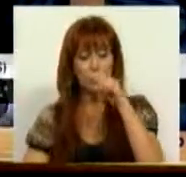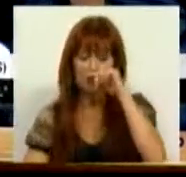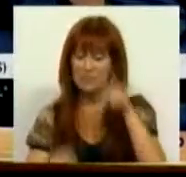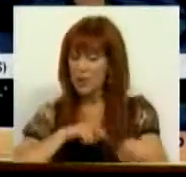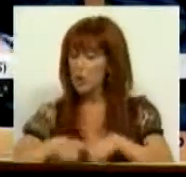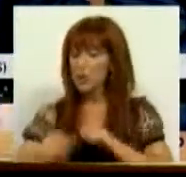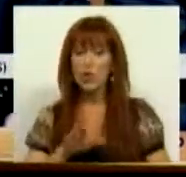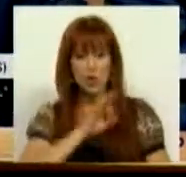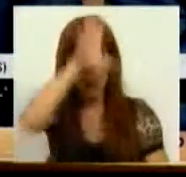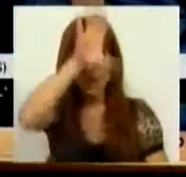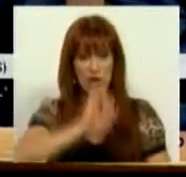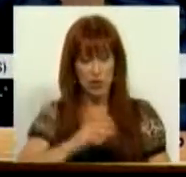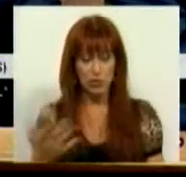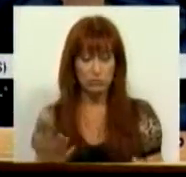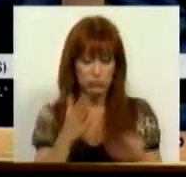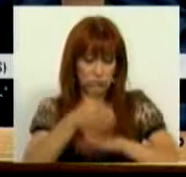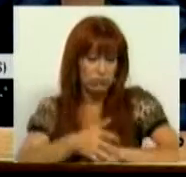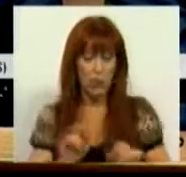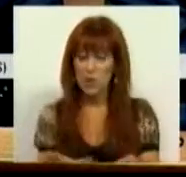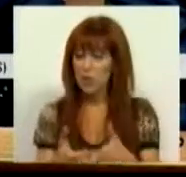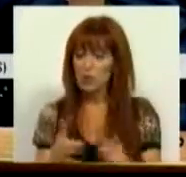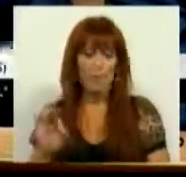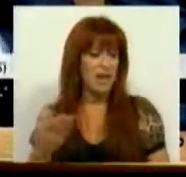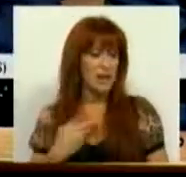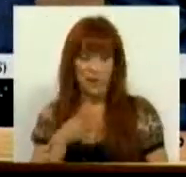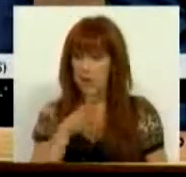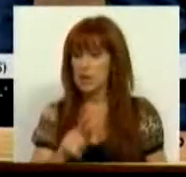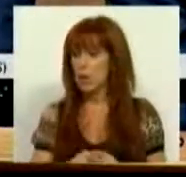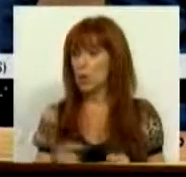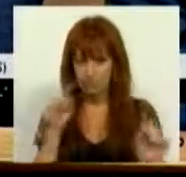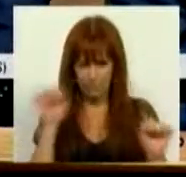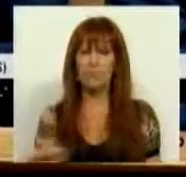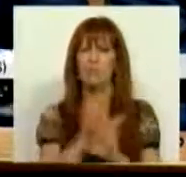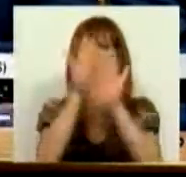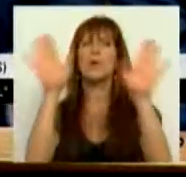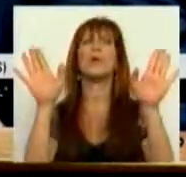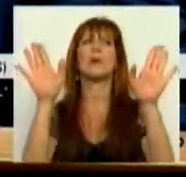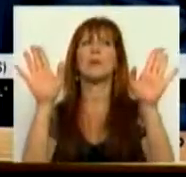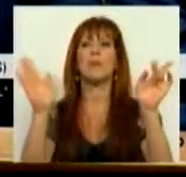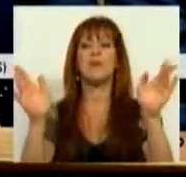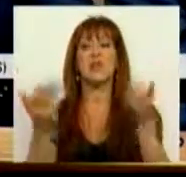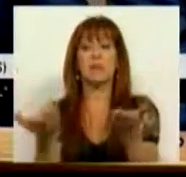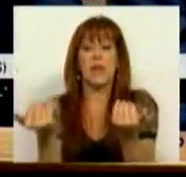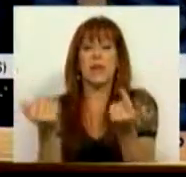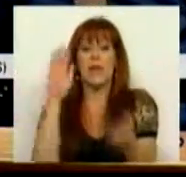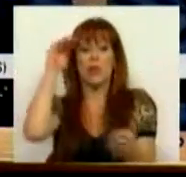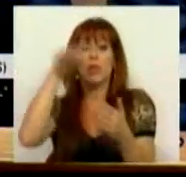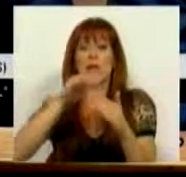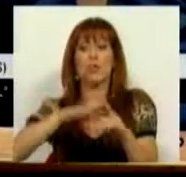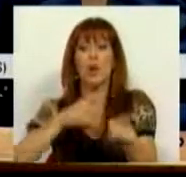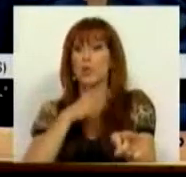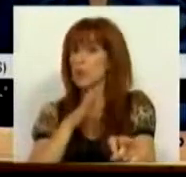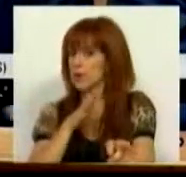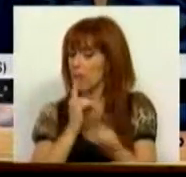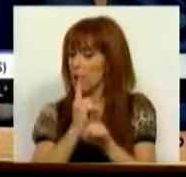política do Sr. Ministro, bem como da bancada do PSD, é elucidativa. Deveriam era retirar consequências do que